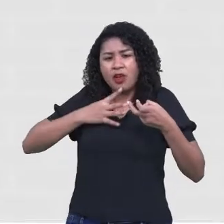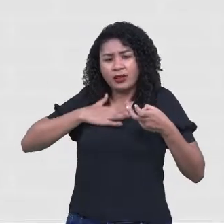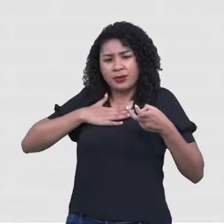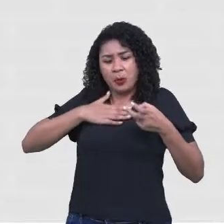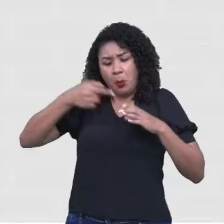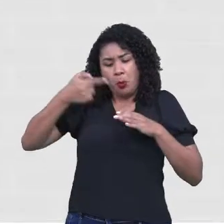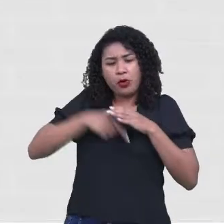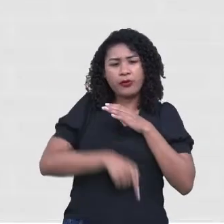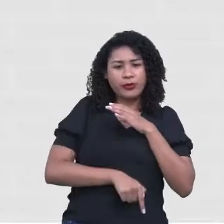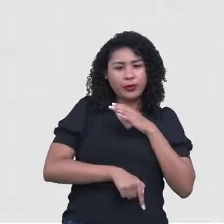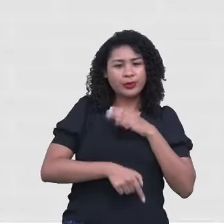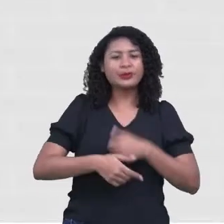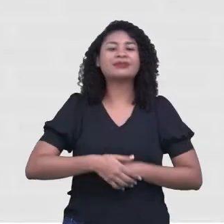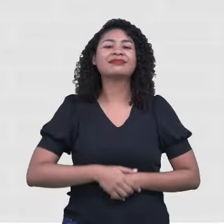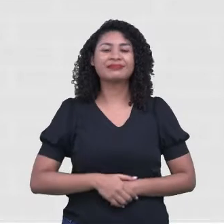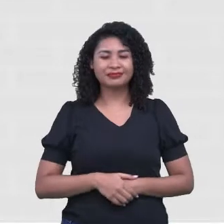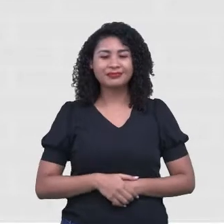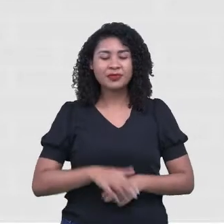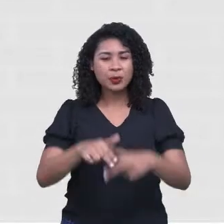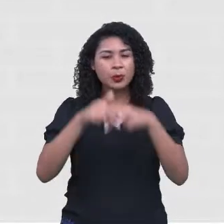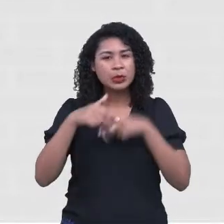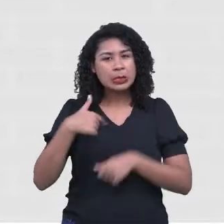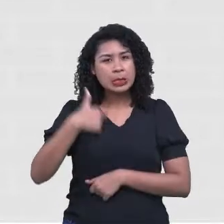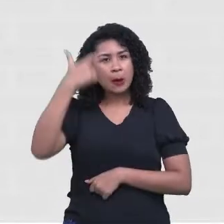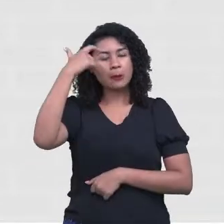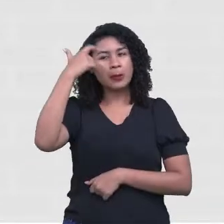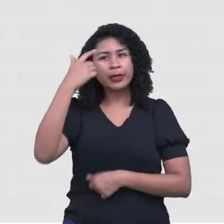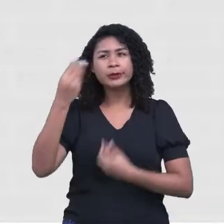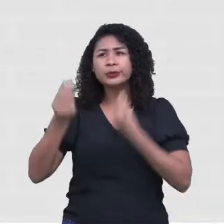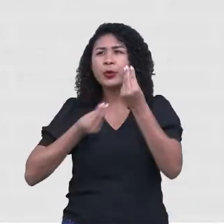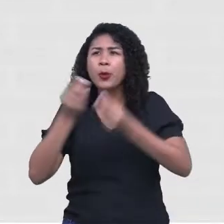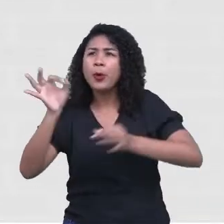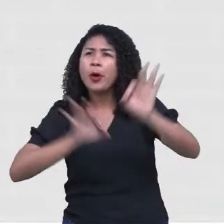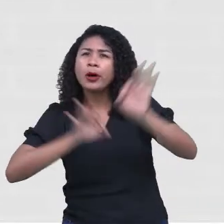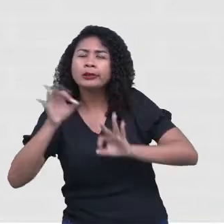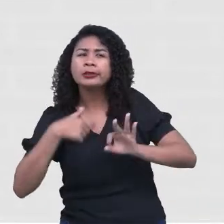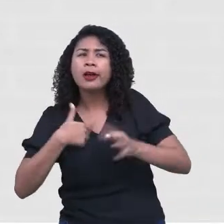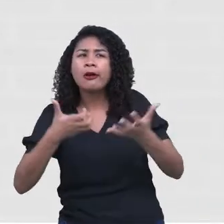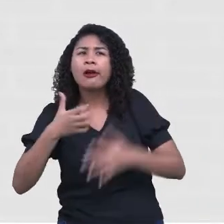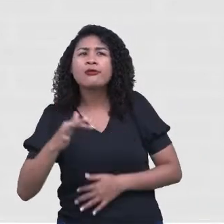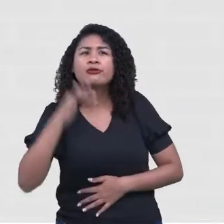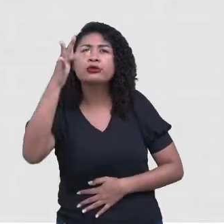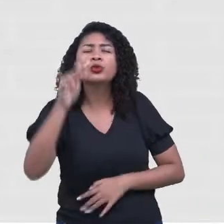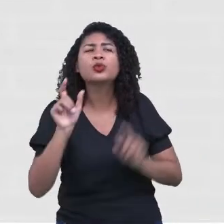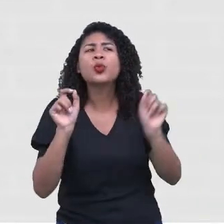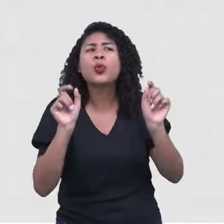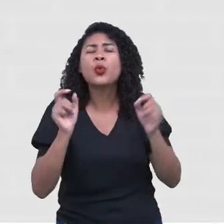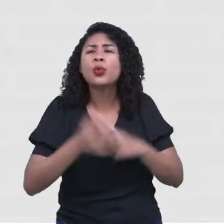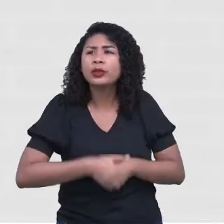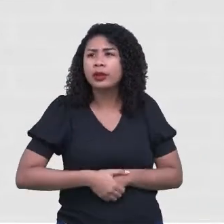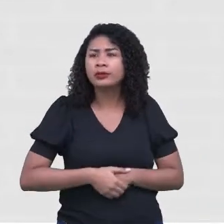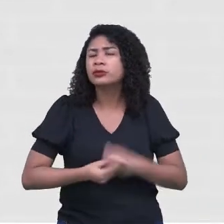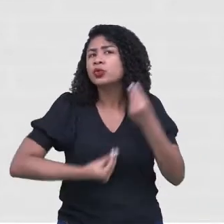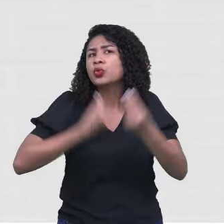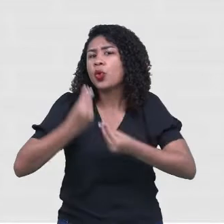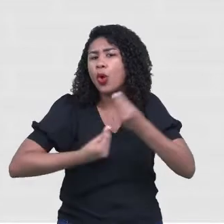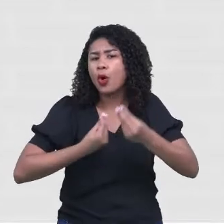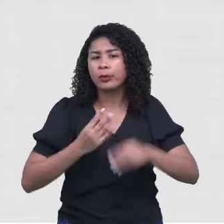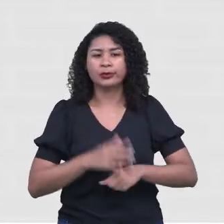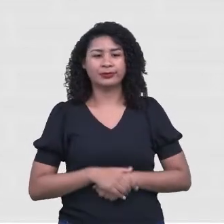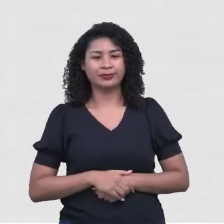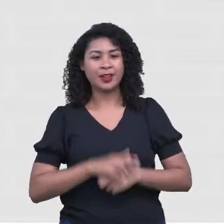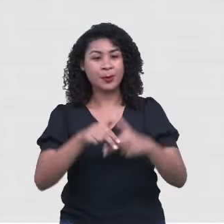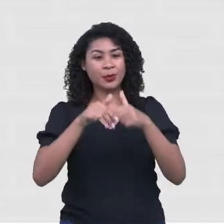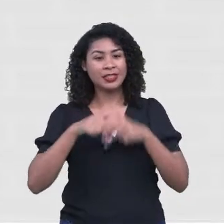Eu faço uma retrospectiva do que eu quero. Como eu quero. E aí, nós temos outros itens importantes e